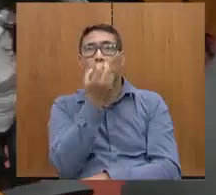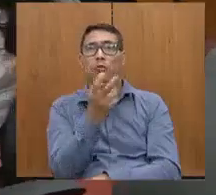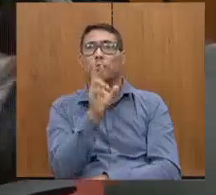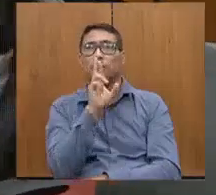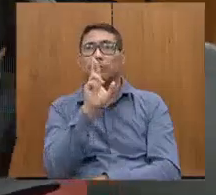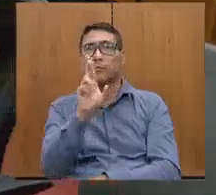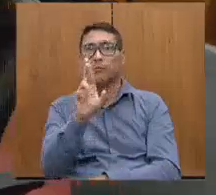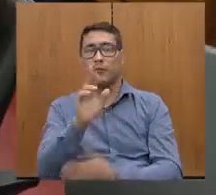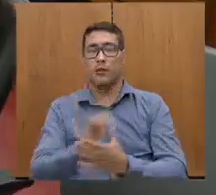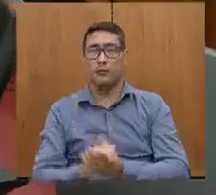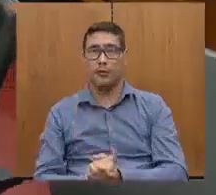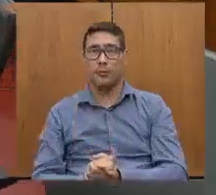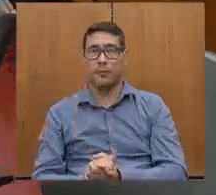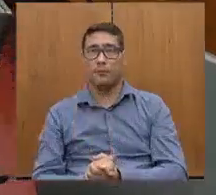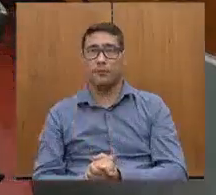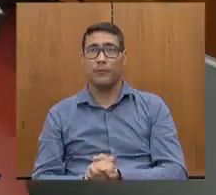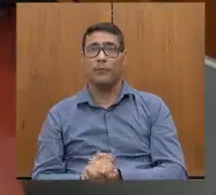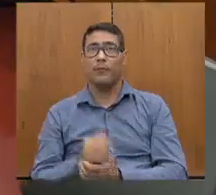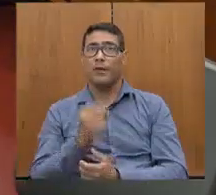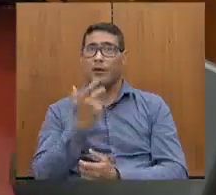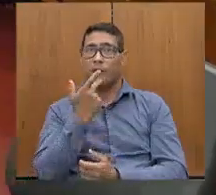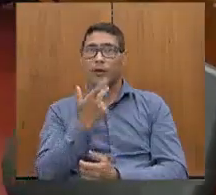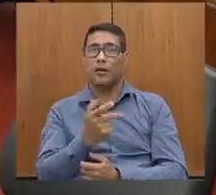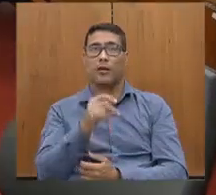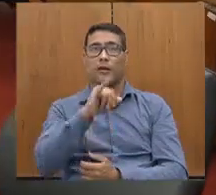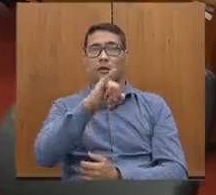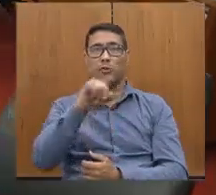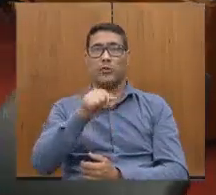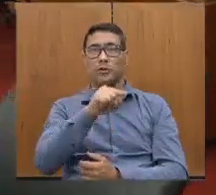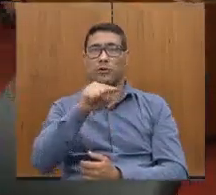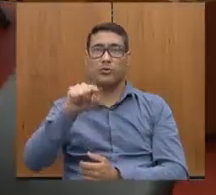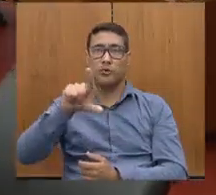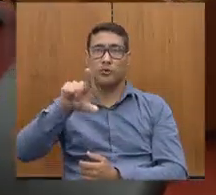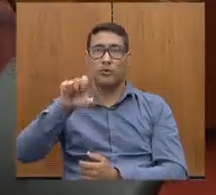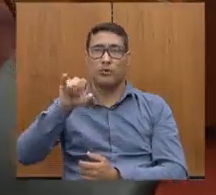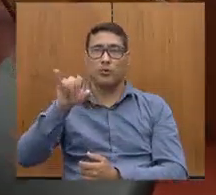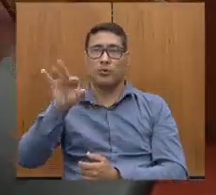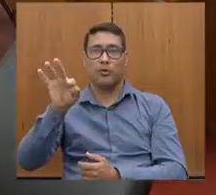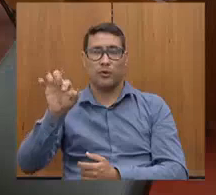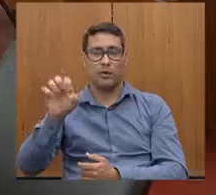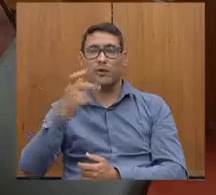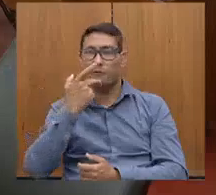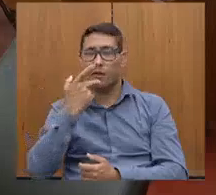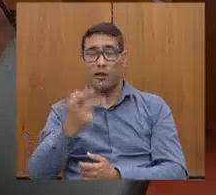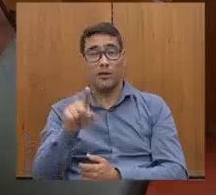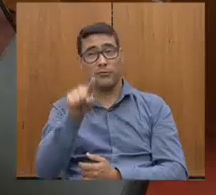E falar de João Leite, falar de Dalmo, viu, Dalmo, falar de vocês dois é falar de...